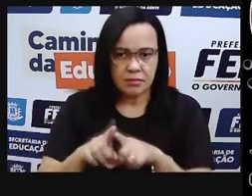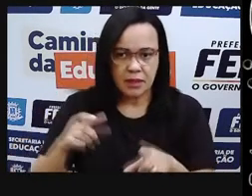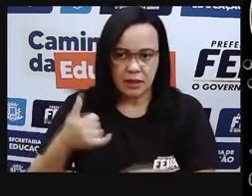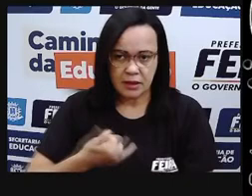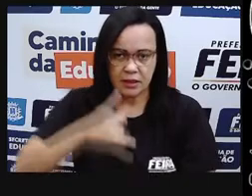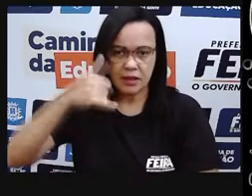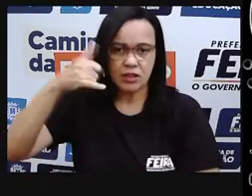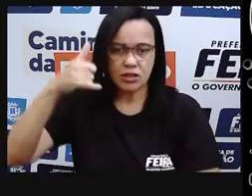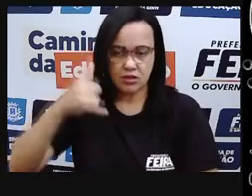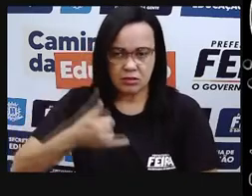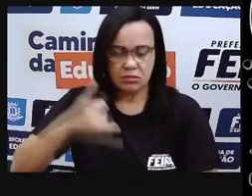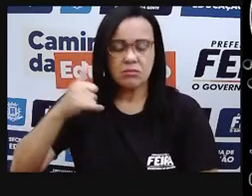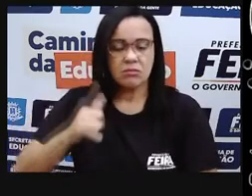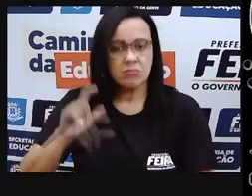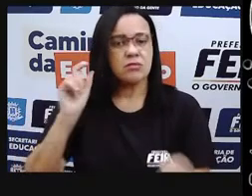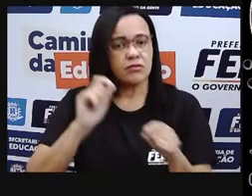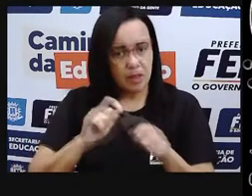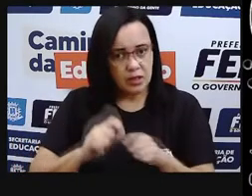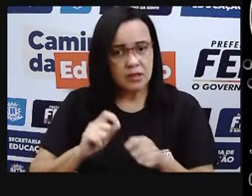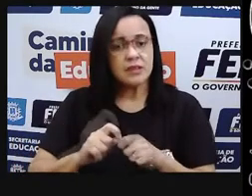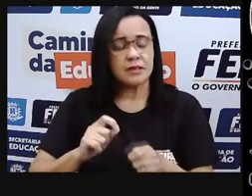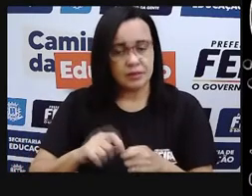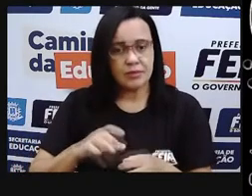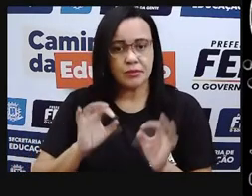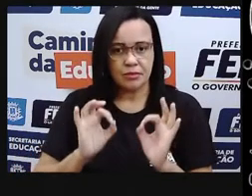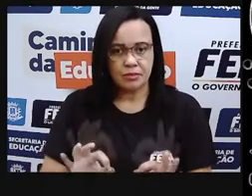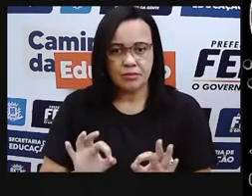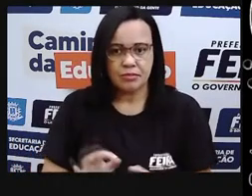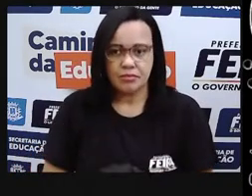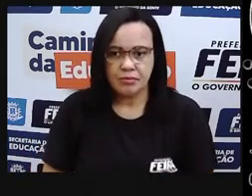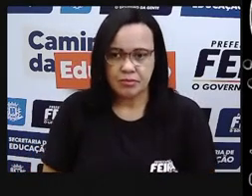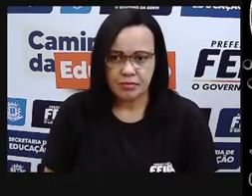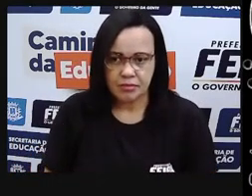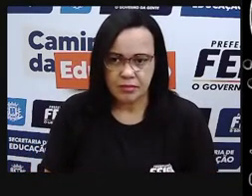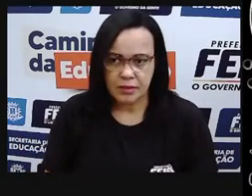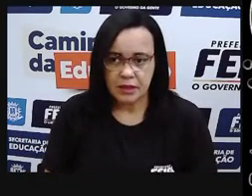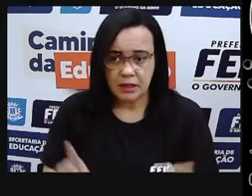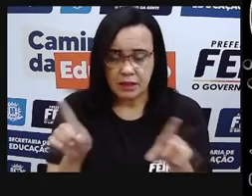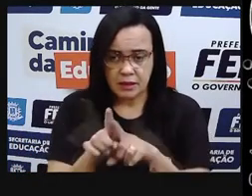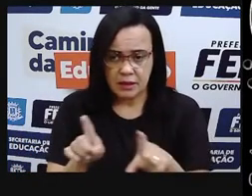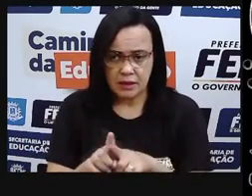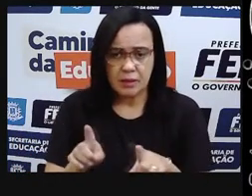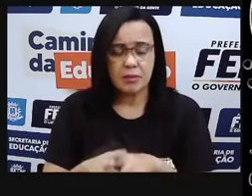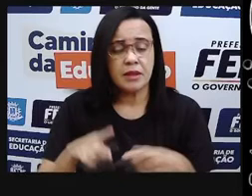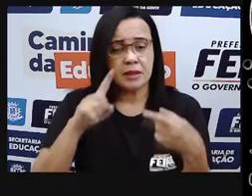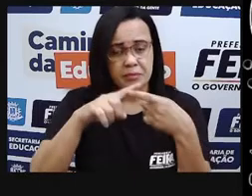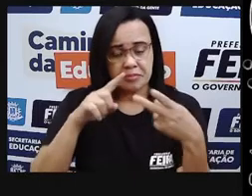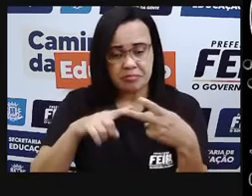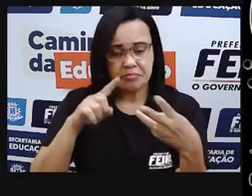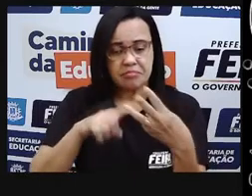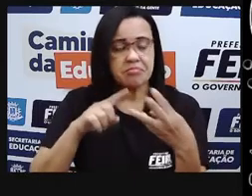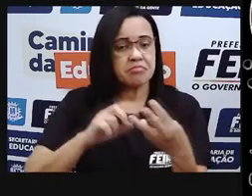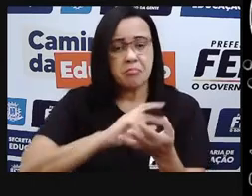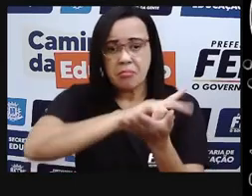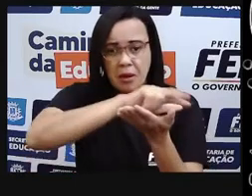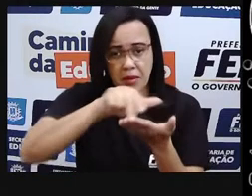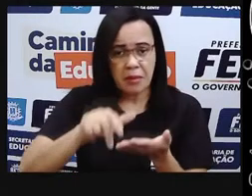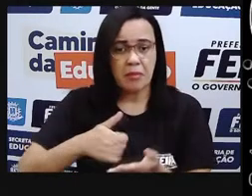acontecendo e sendo realizada. E nós temos algumas unidades de energia, o kWh,